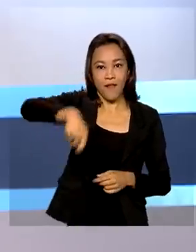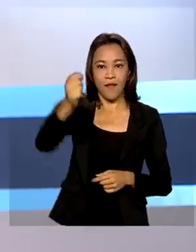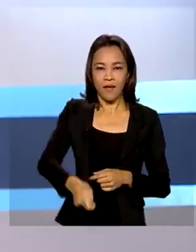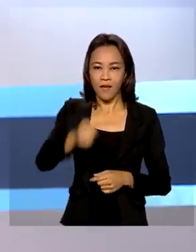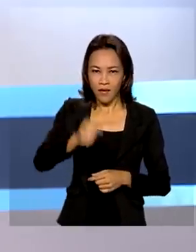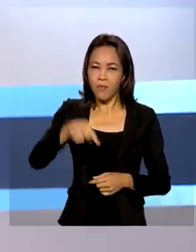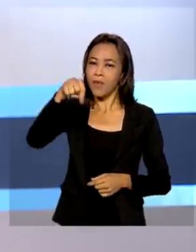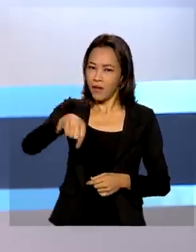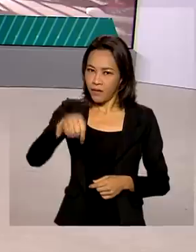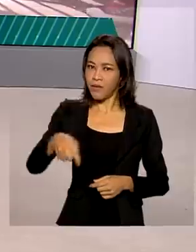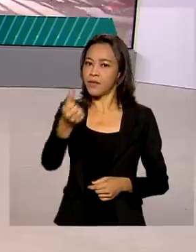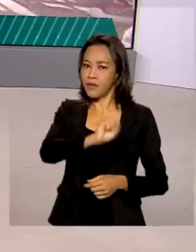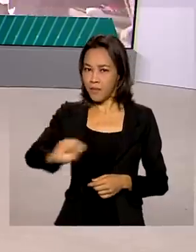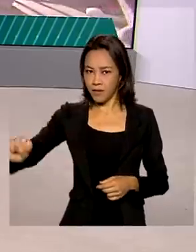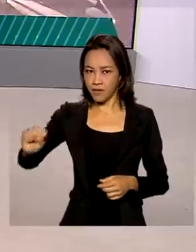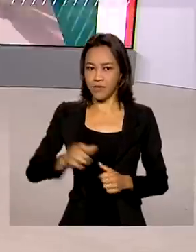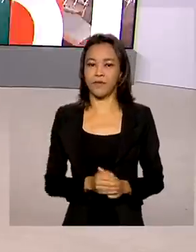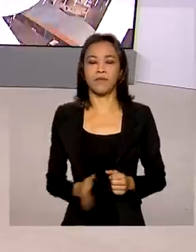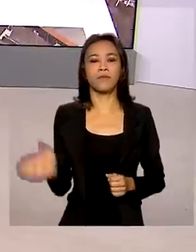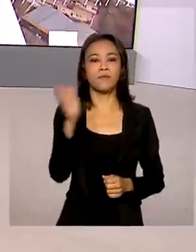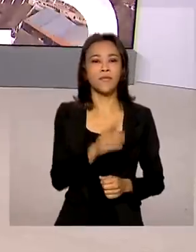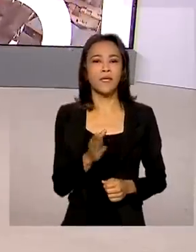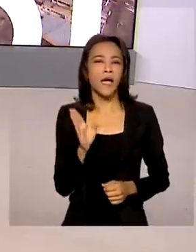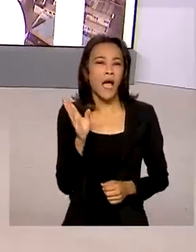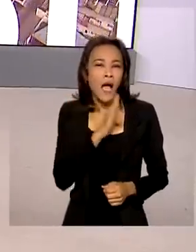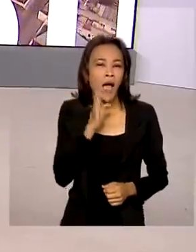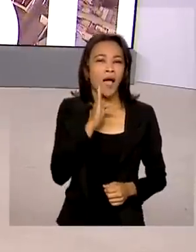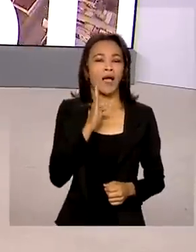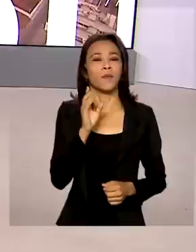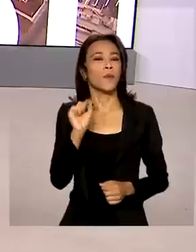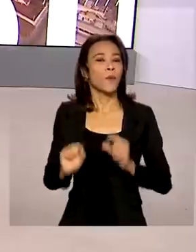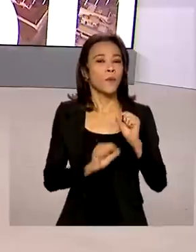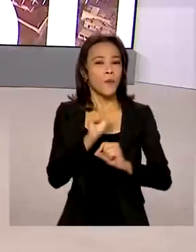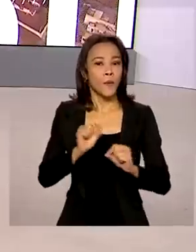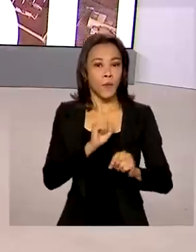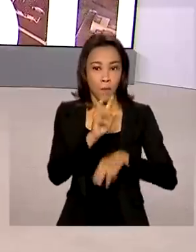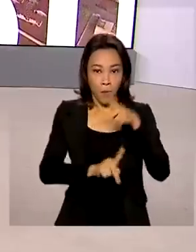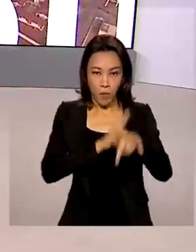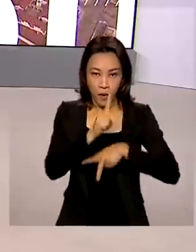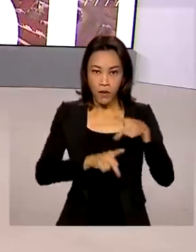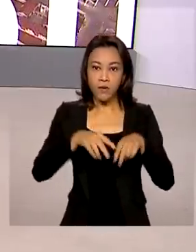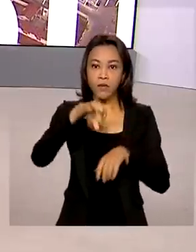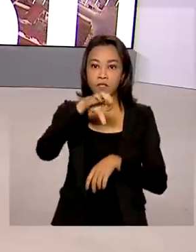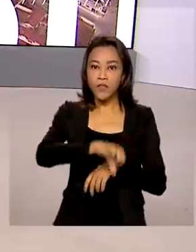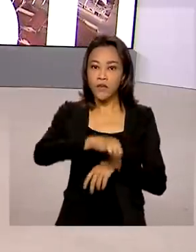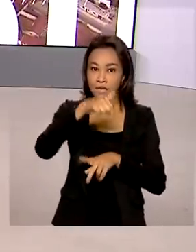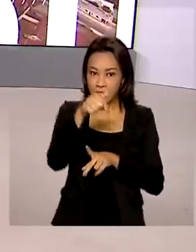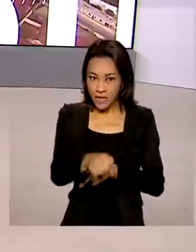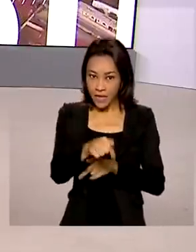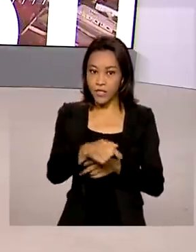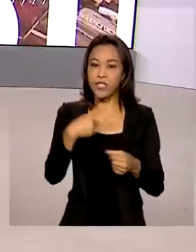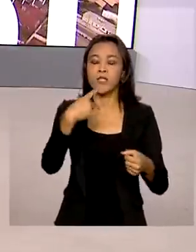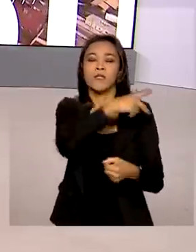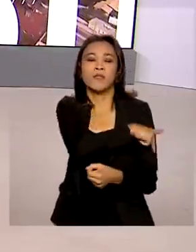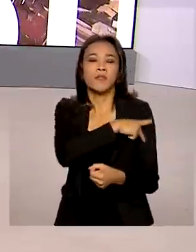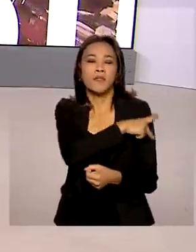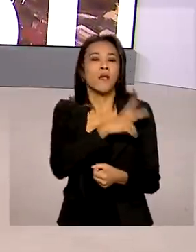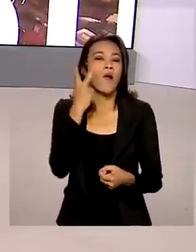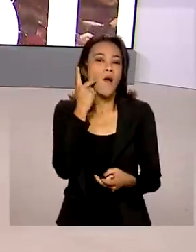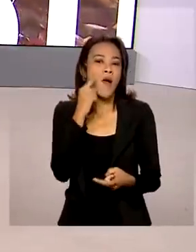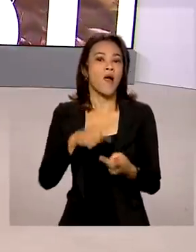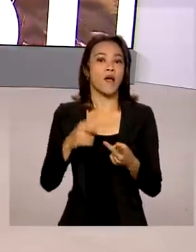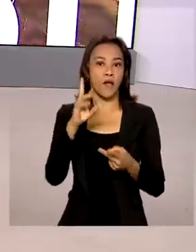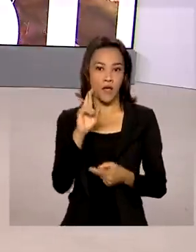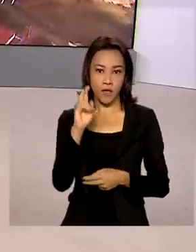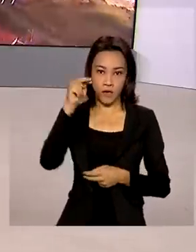para este semestre. E em breve, as populações de 97 municípios do Ceará, Piauí e Rio Grande do Norte